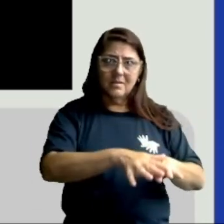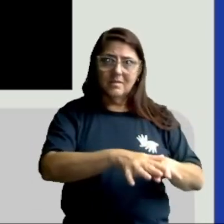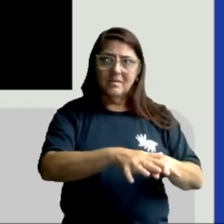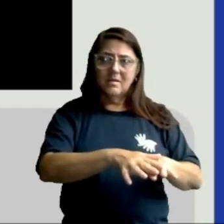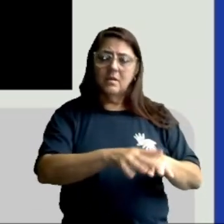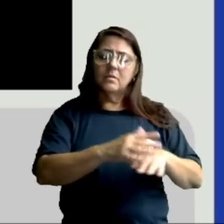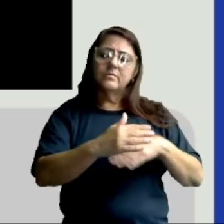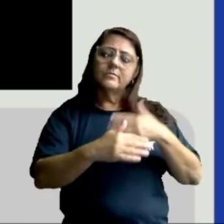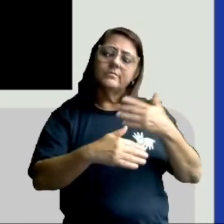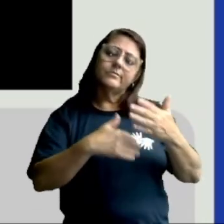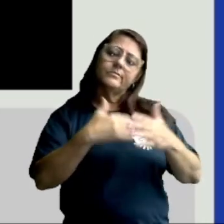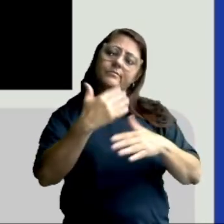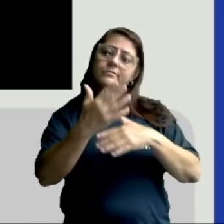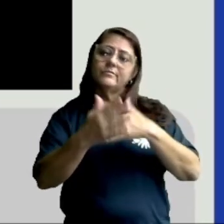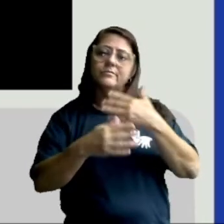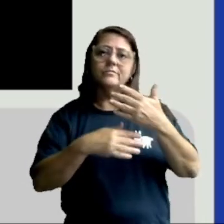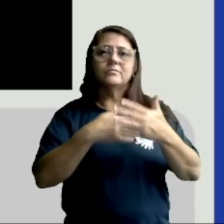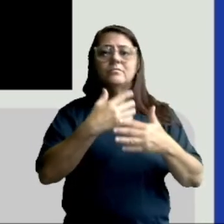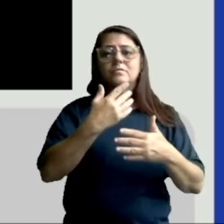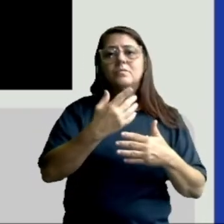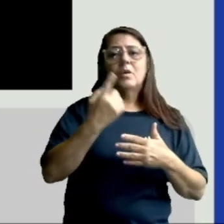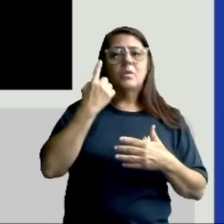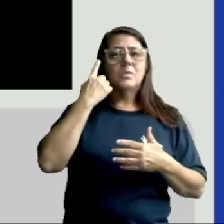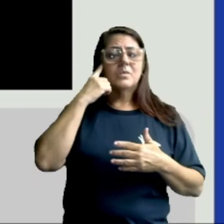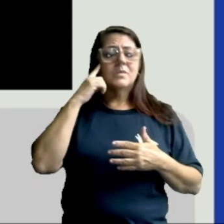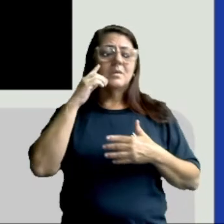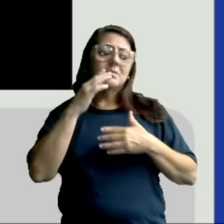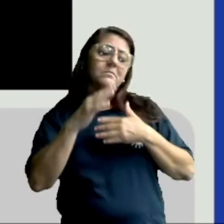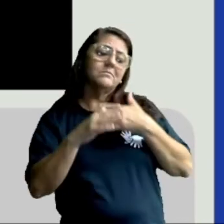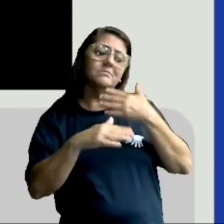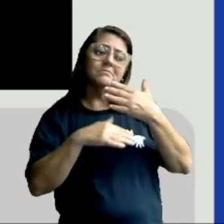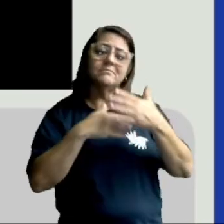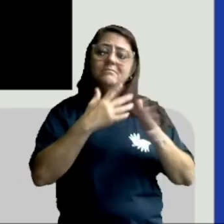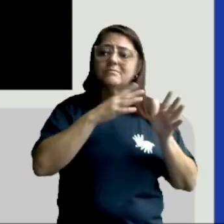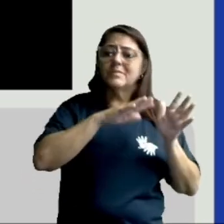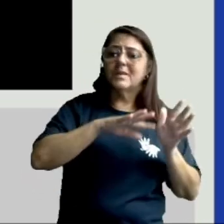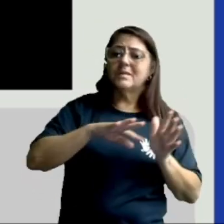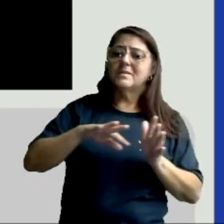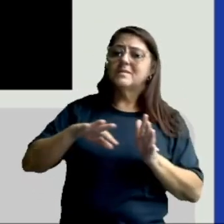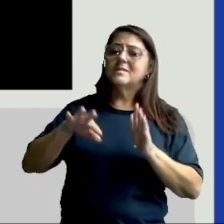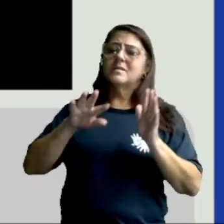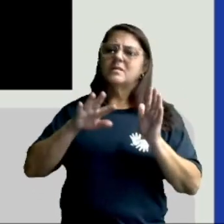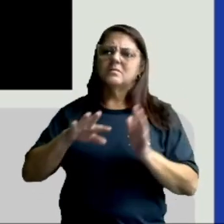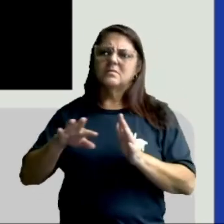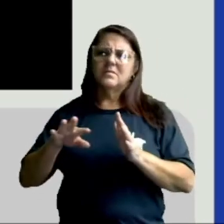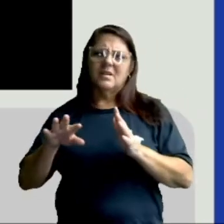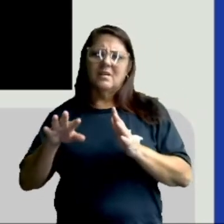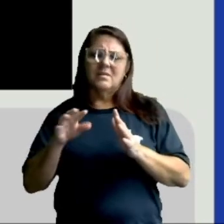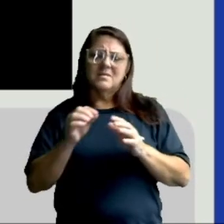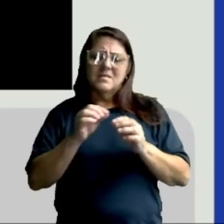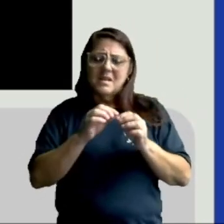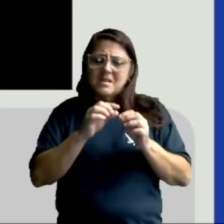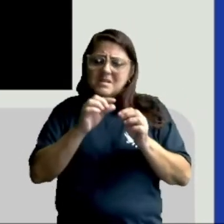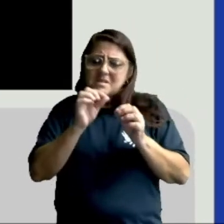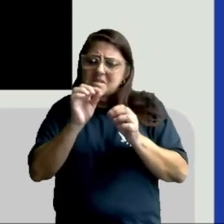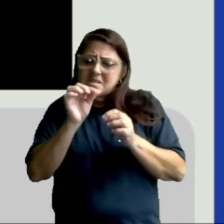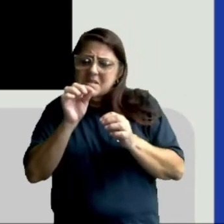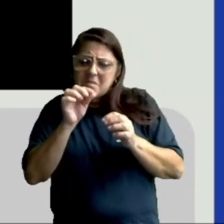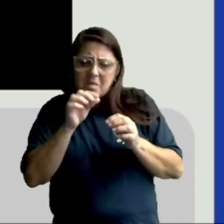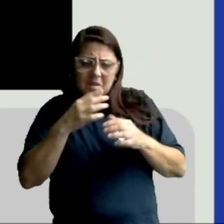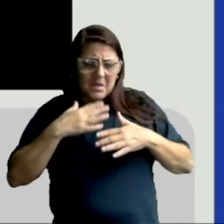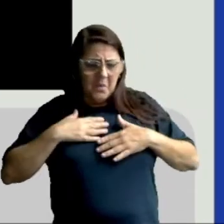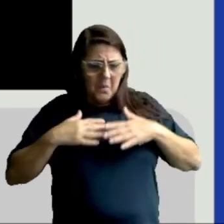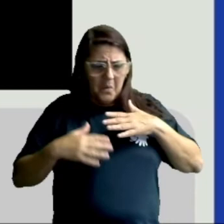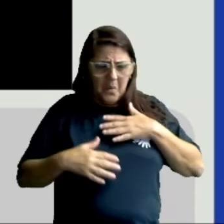Os dias foram se passando. E ela percebeu que algo estava acontecendo. O seu